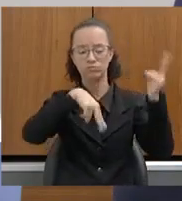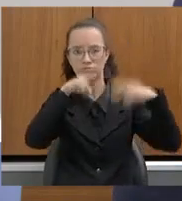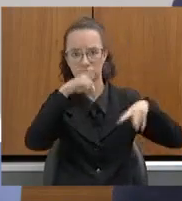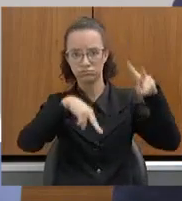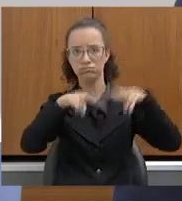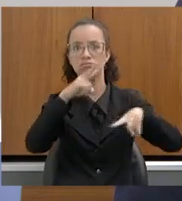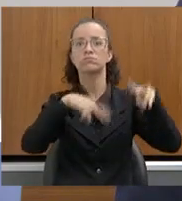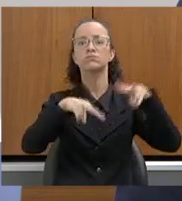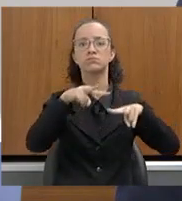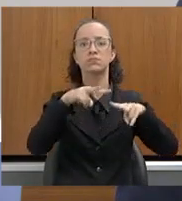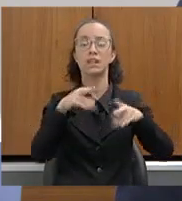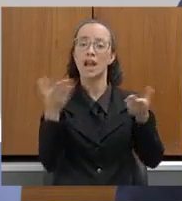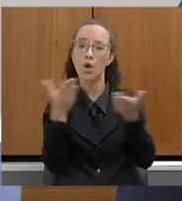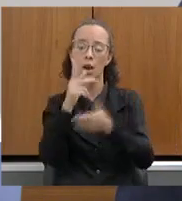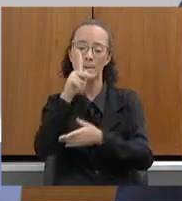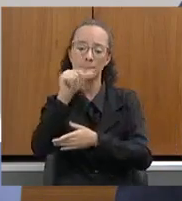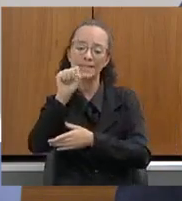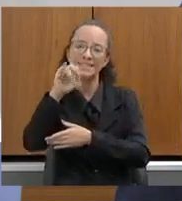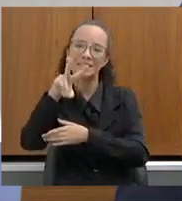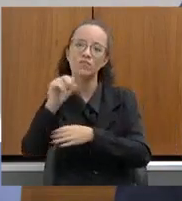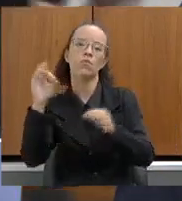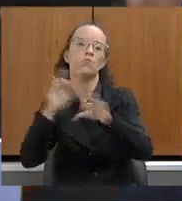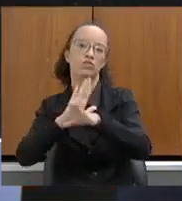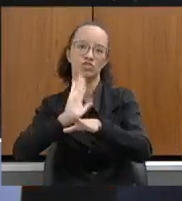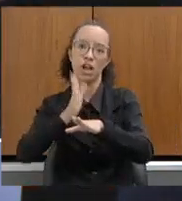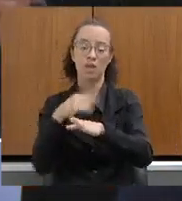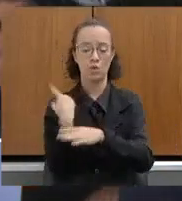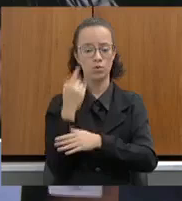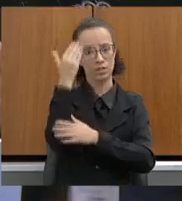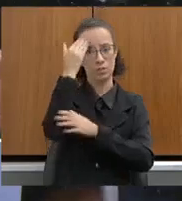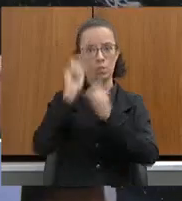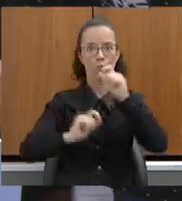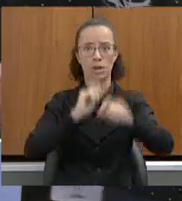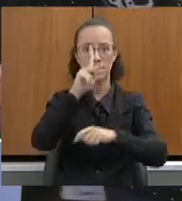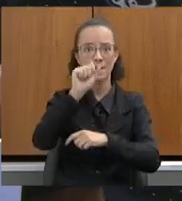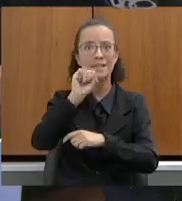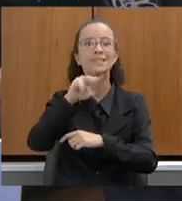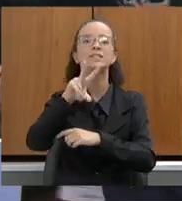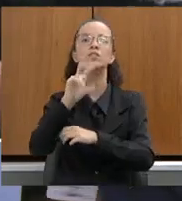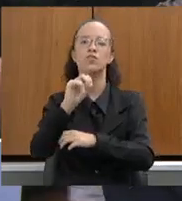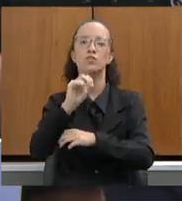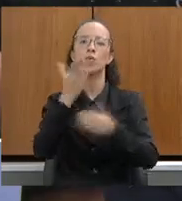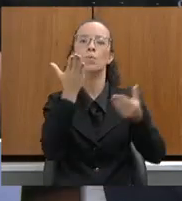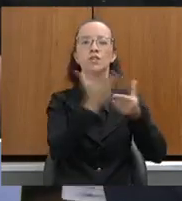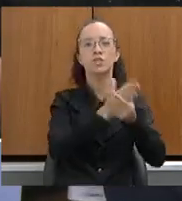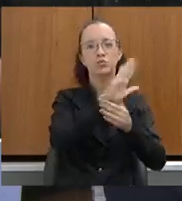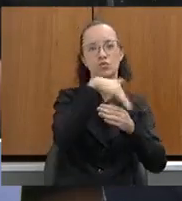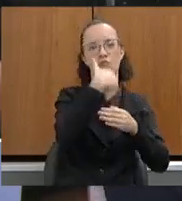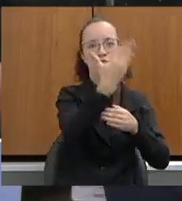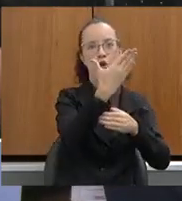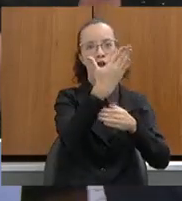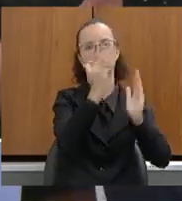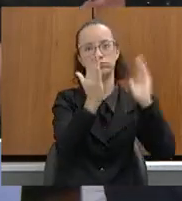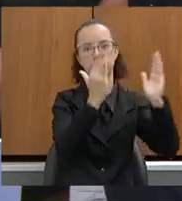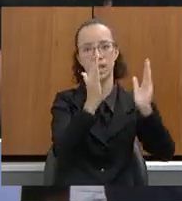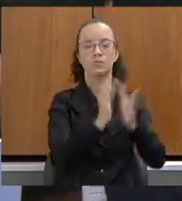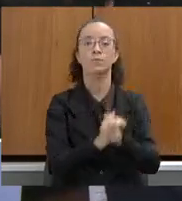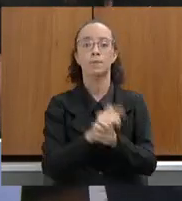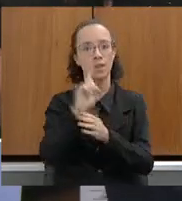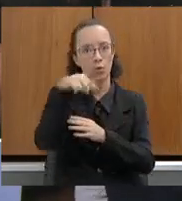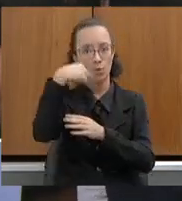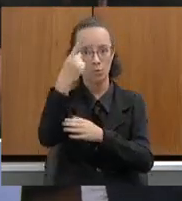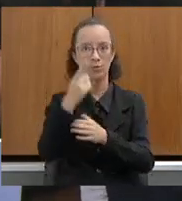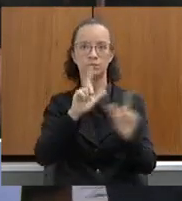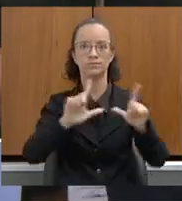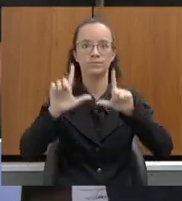e com passivo finalizado, porque a gente entende como passivo, processos fora do prazo. A próxima, por